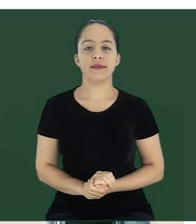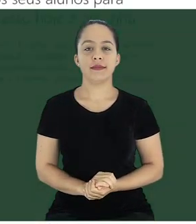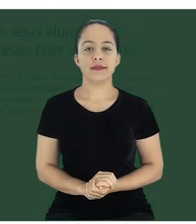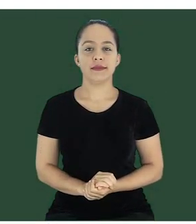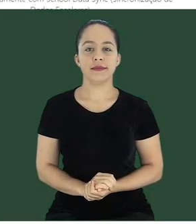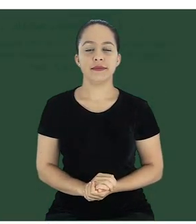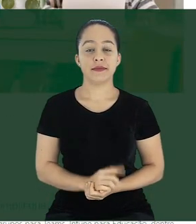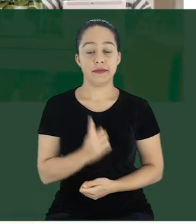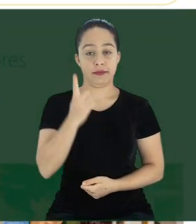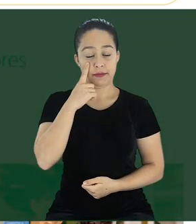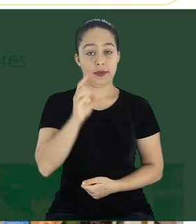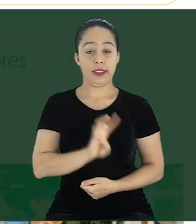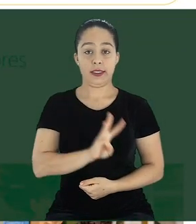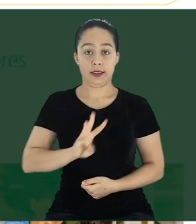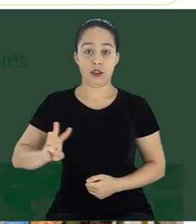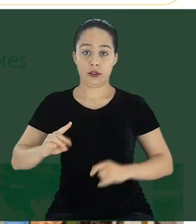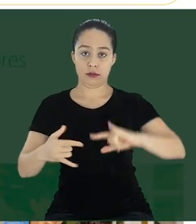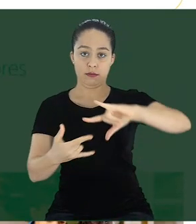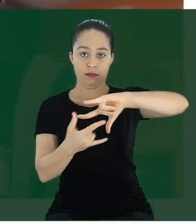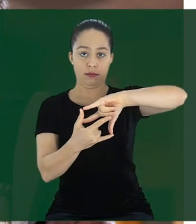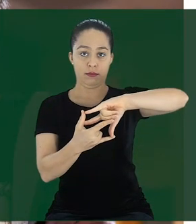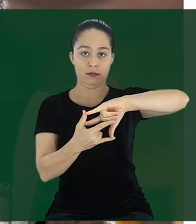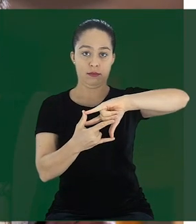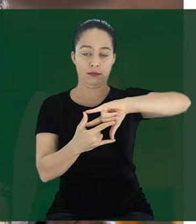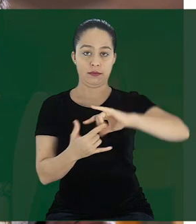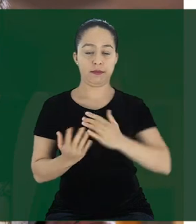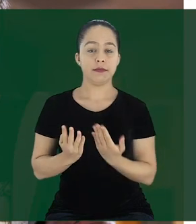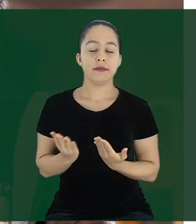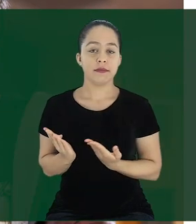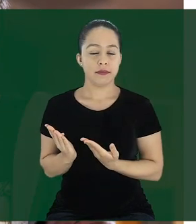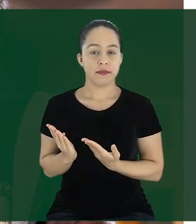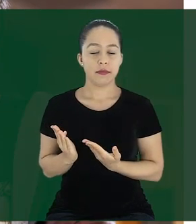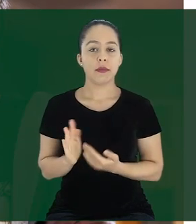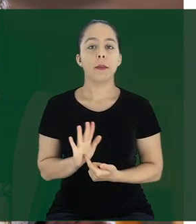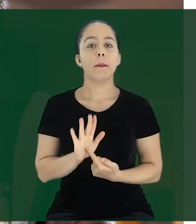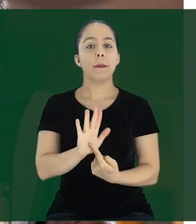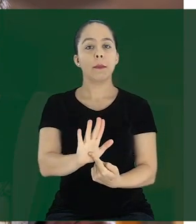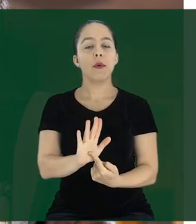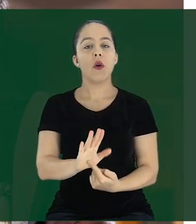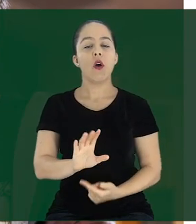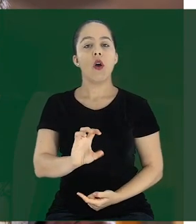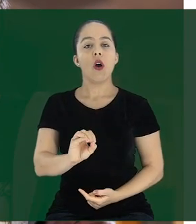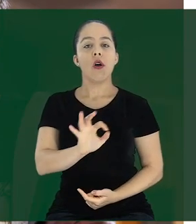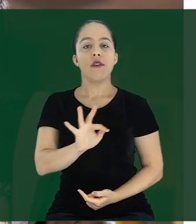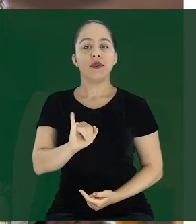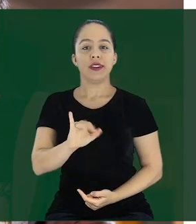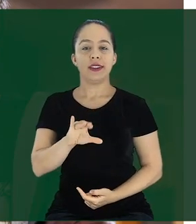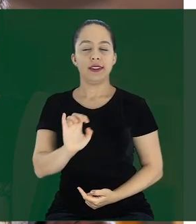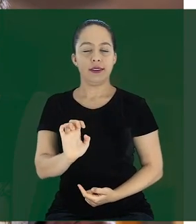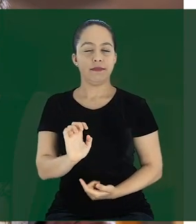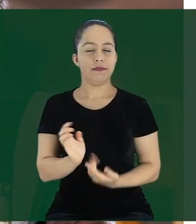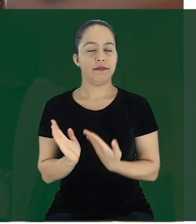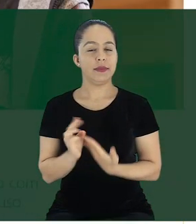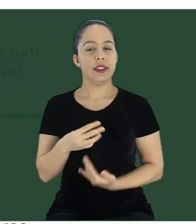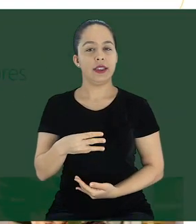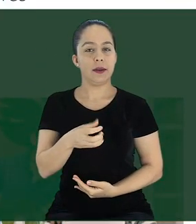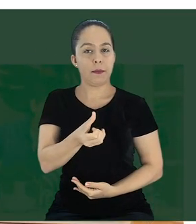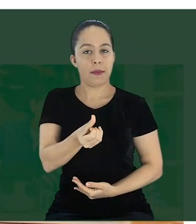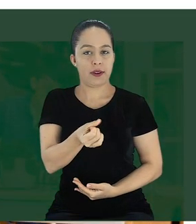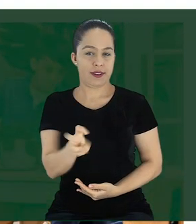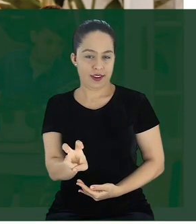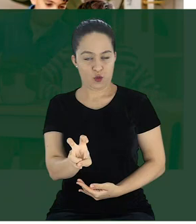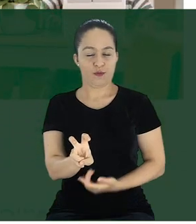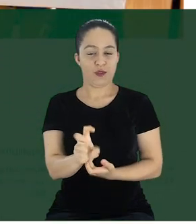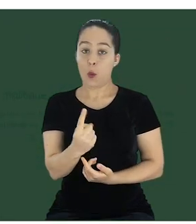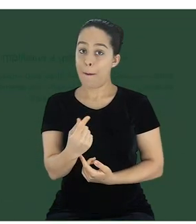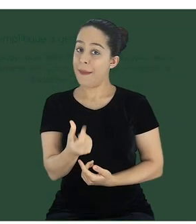Aqui é o site da Microsoft, mostrando o Office 365 para educação. Aí aqui você